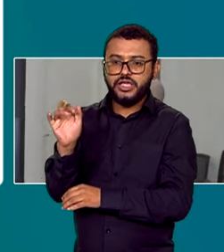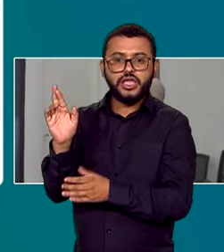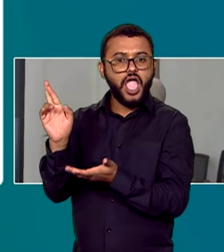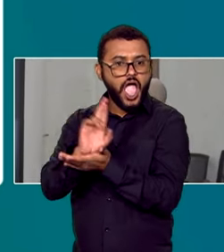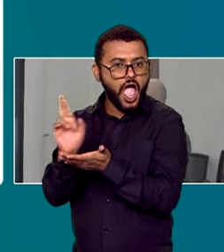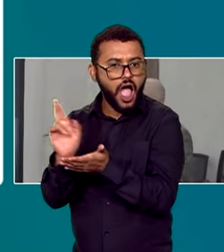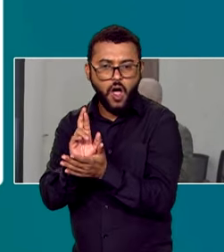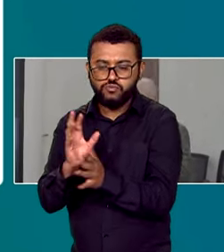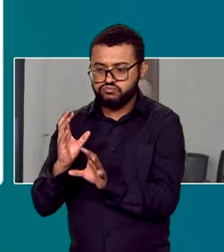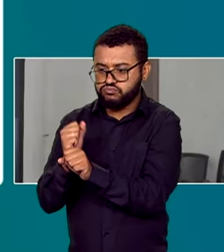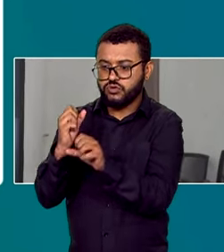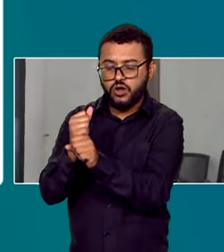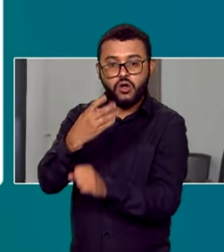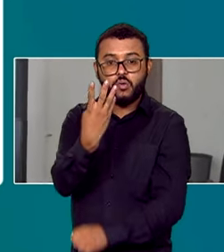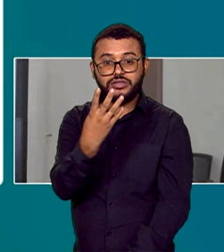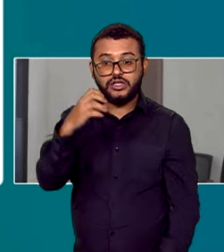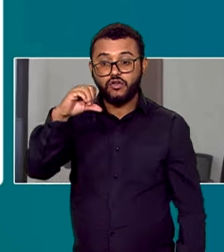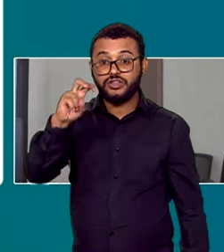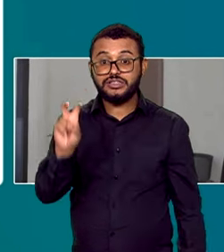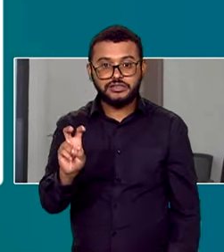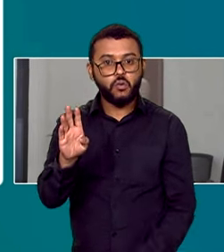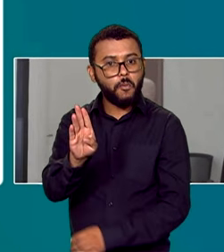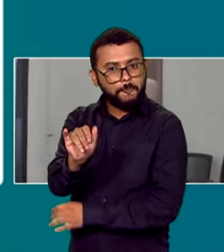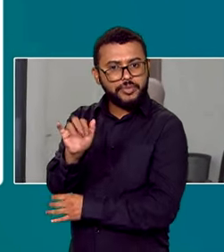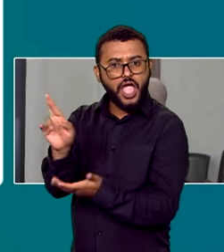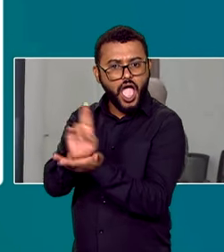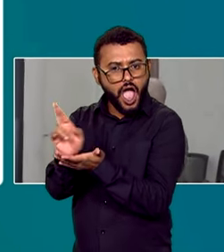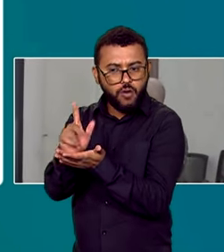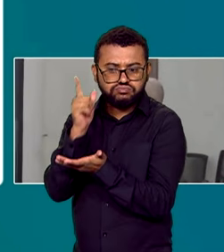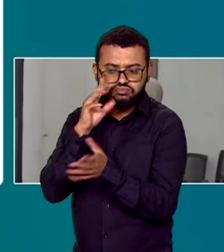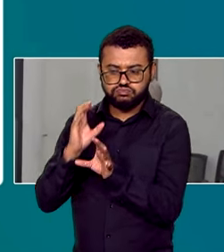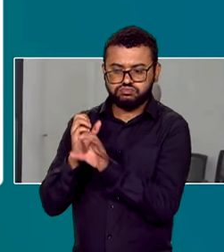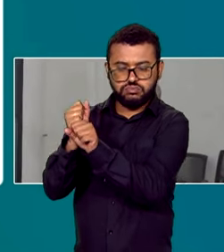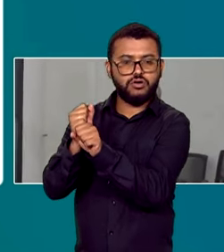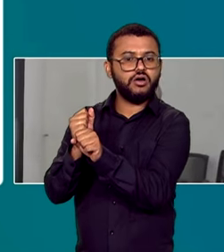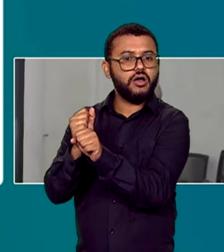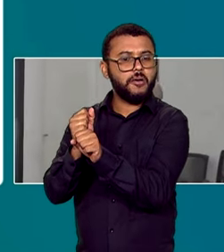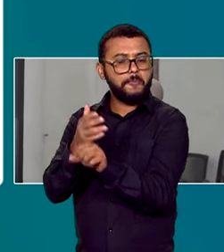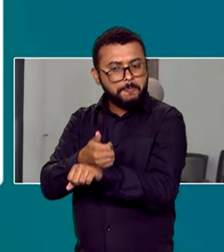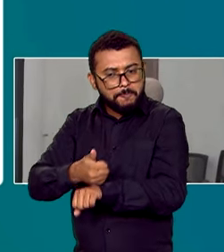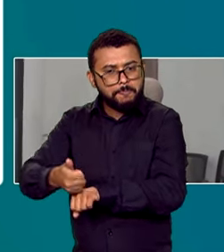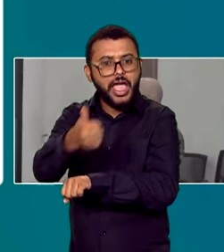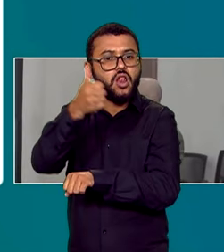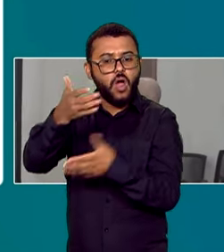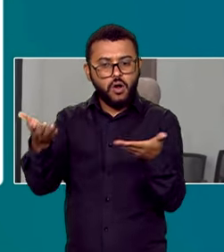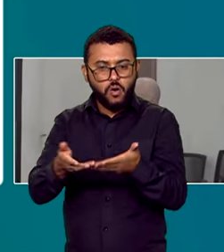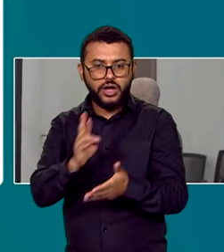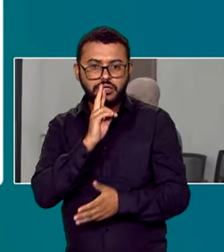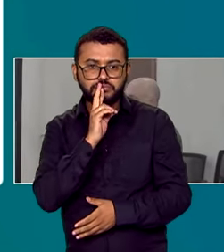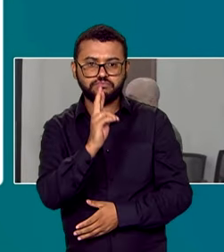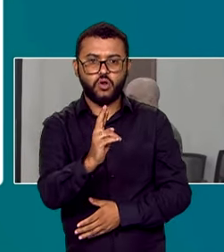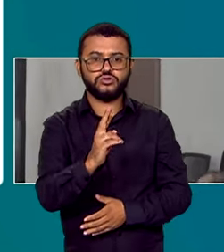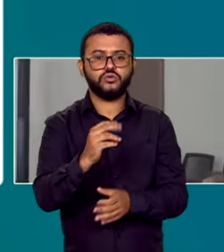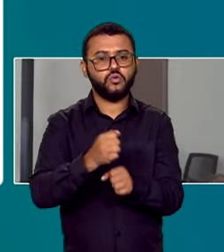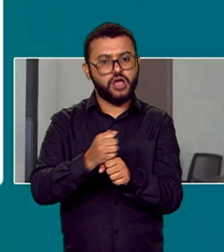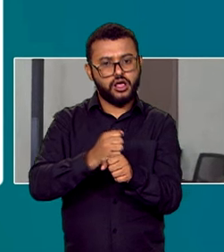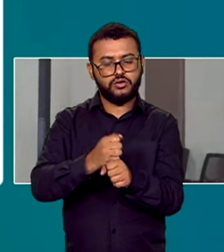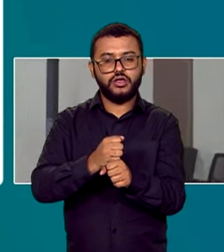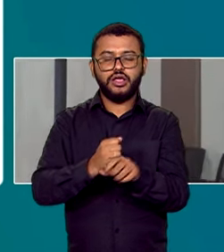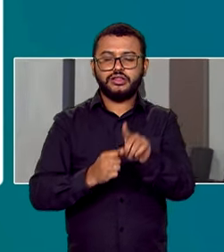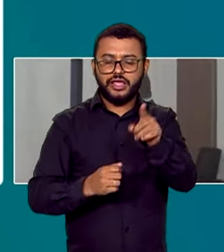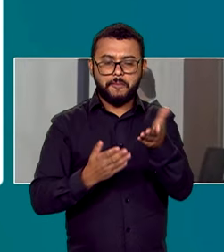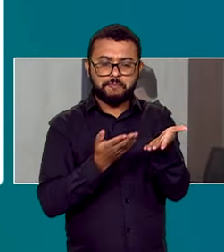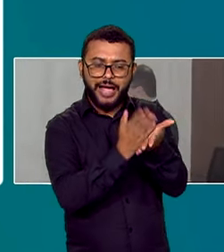totalizando R 495 bilhões no terceiro trimestre, o melhor resultado dos últimos quatro anos. As